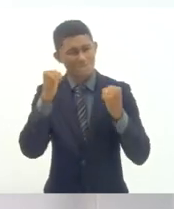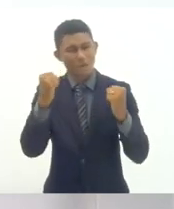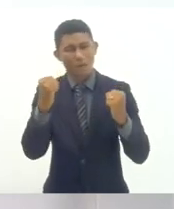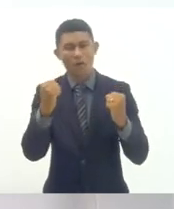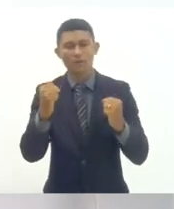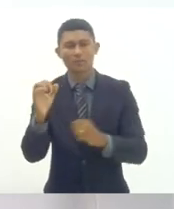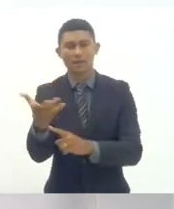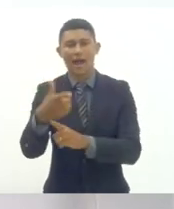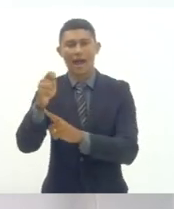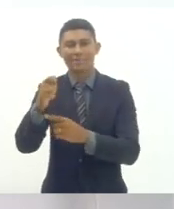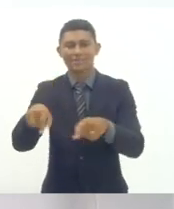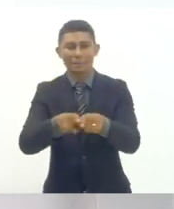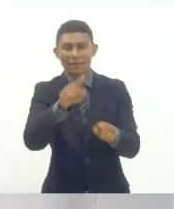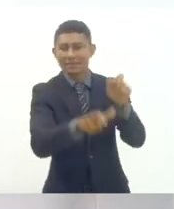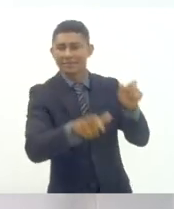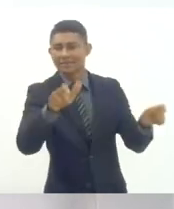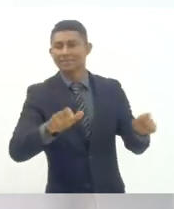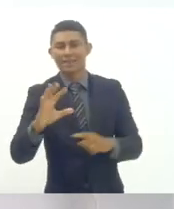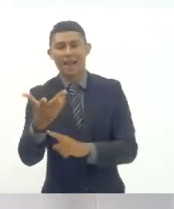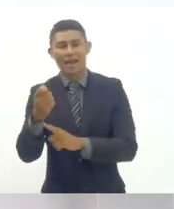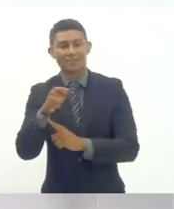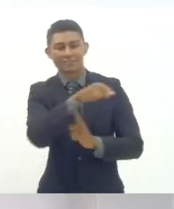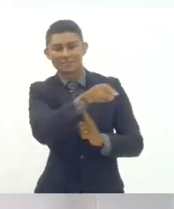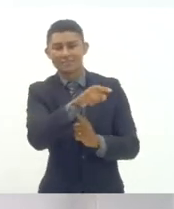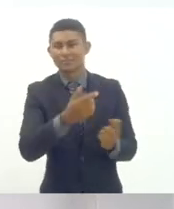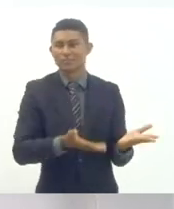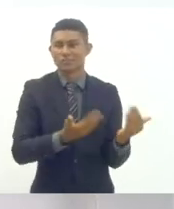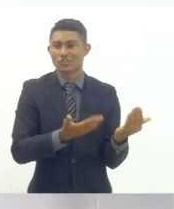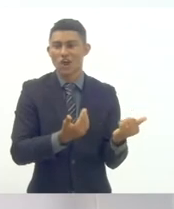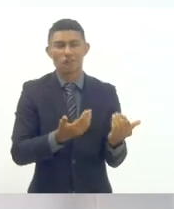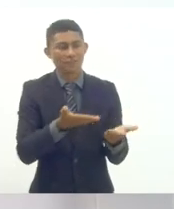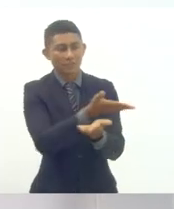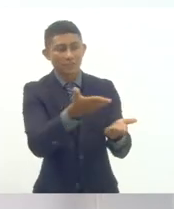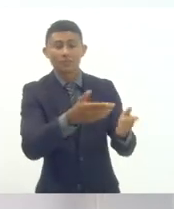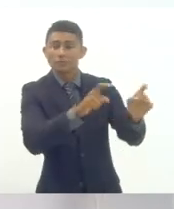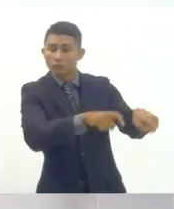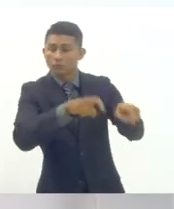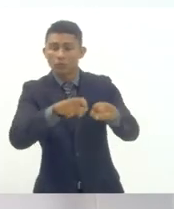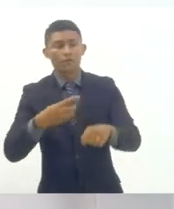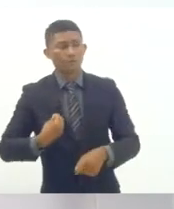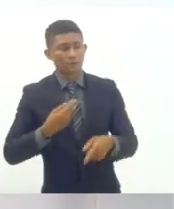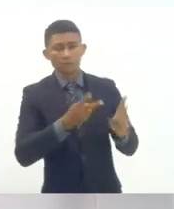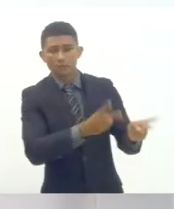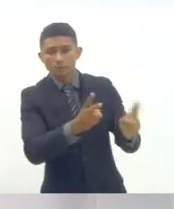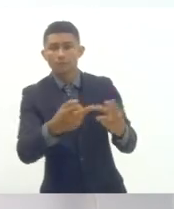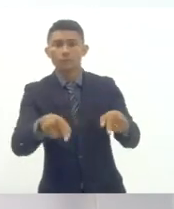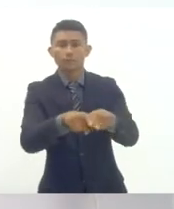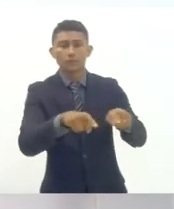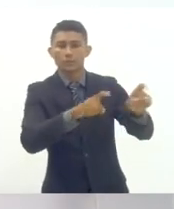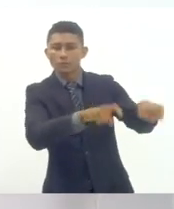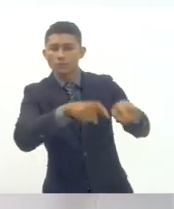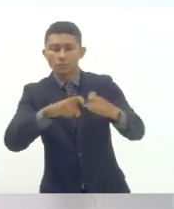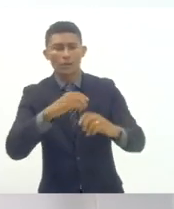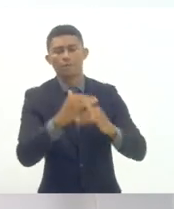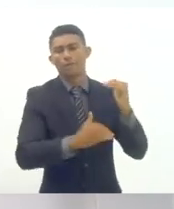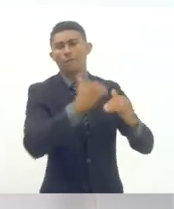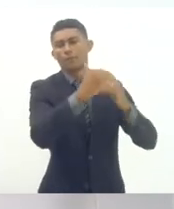locais permanência e atuação da juventude no meio rural e desenvolvimento nos territórios do campo